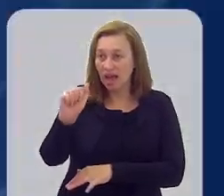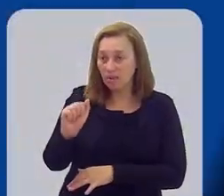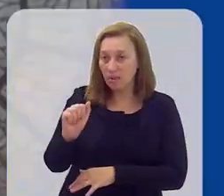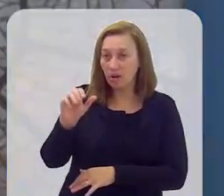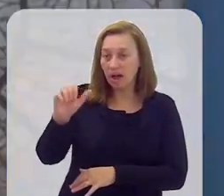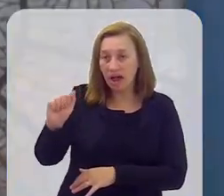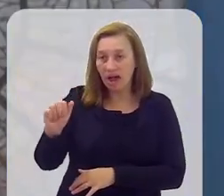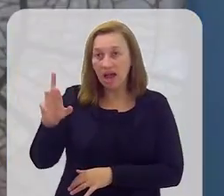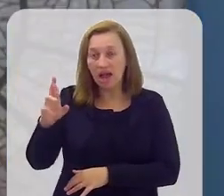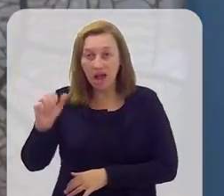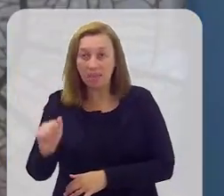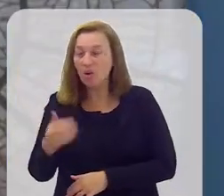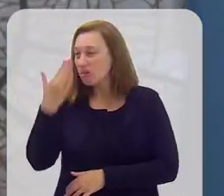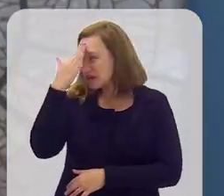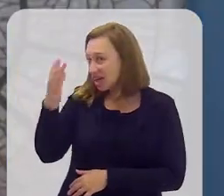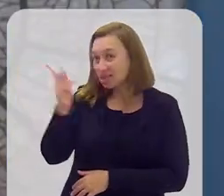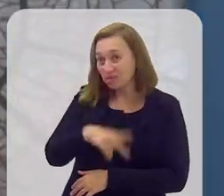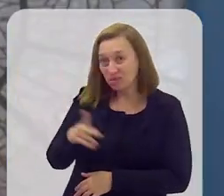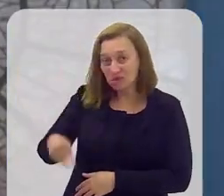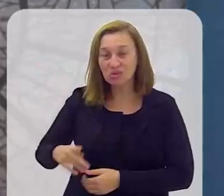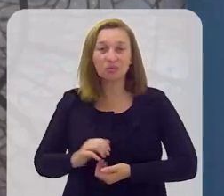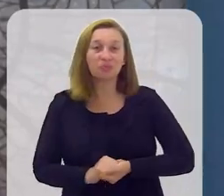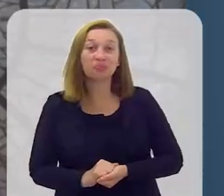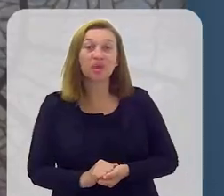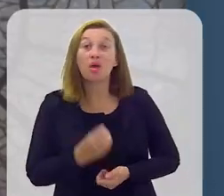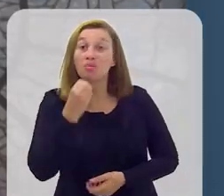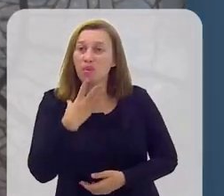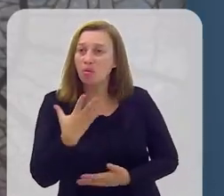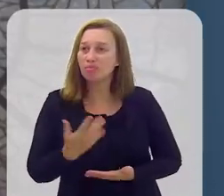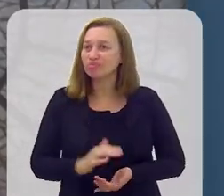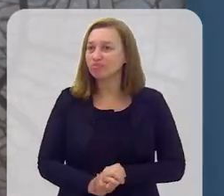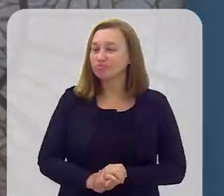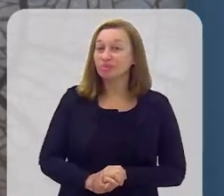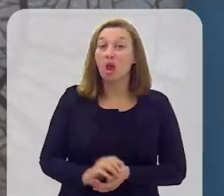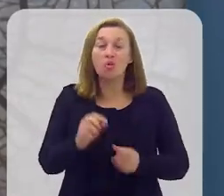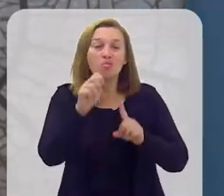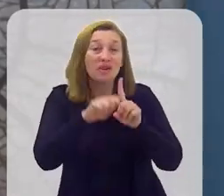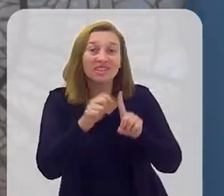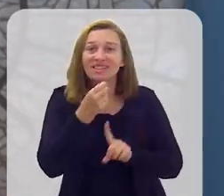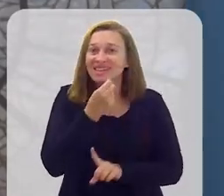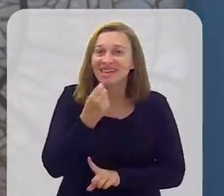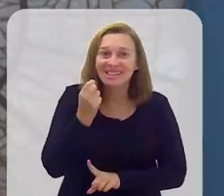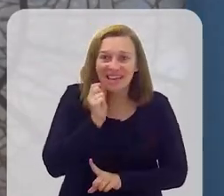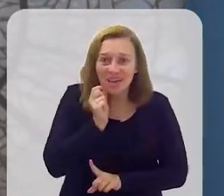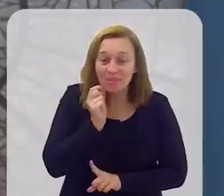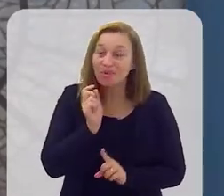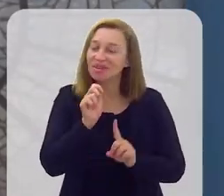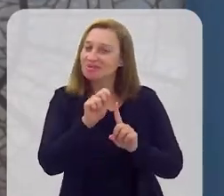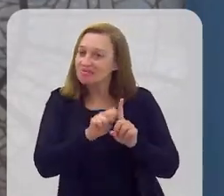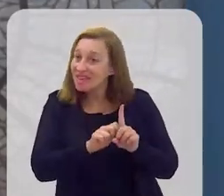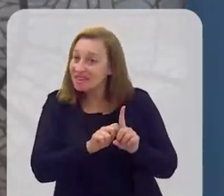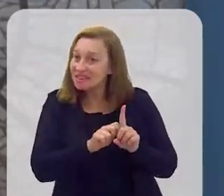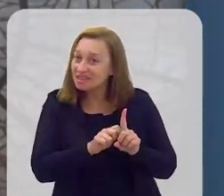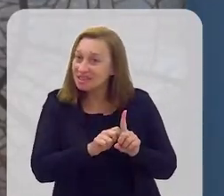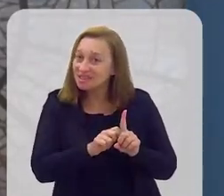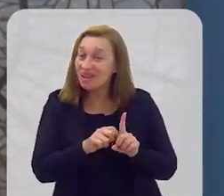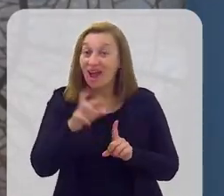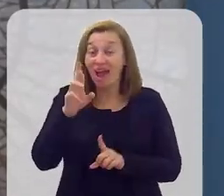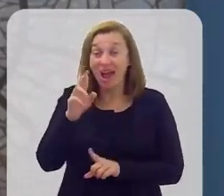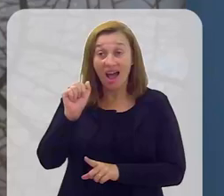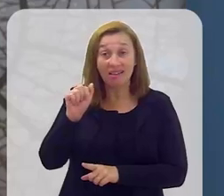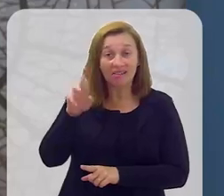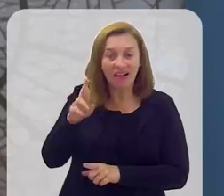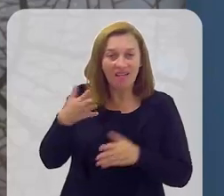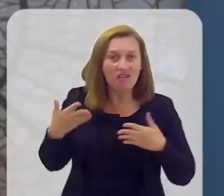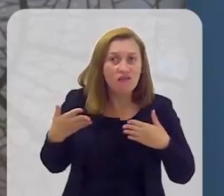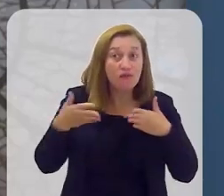Rabá. Obrigada, professor Leonardo. Bom, nós já chegamos no mês de setembro, e nesse mês, o Radar